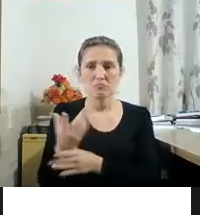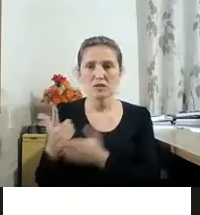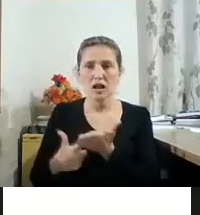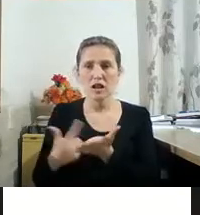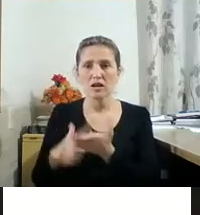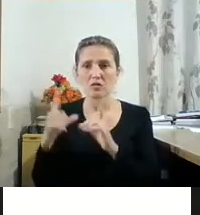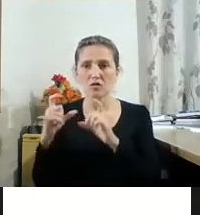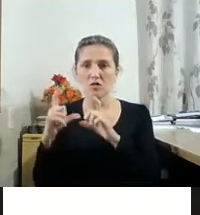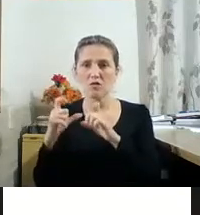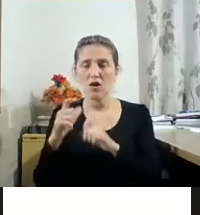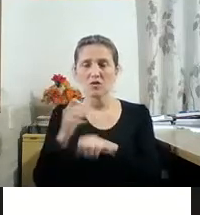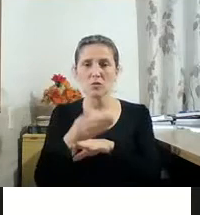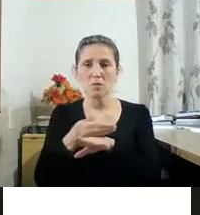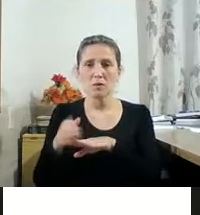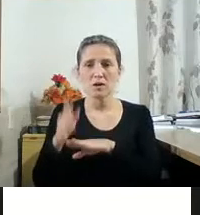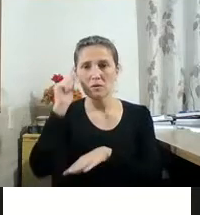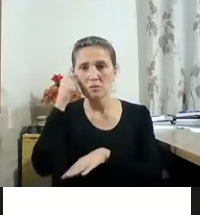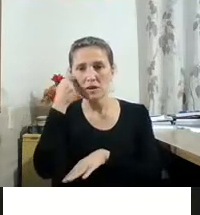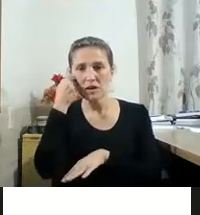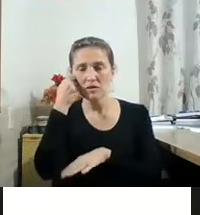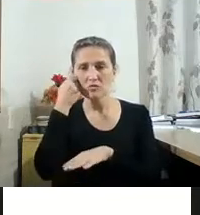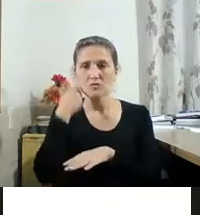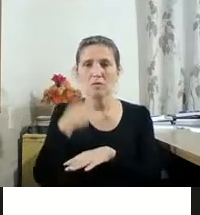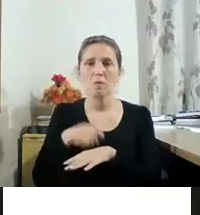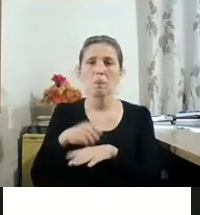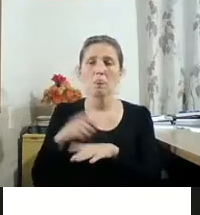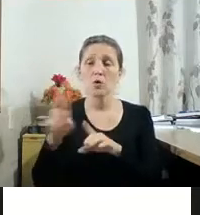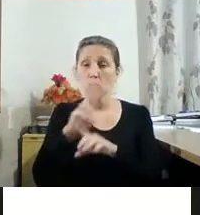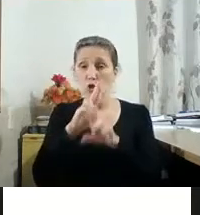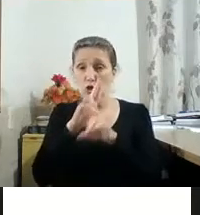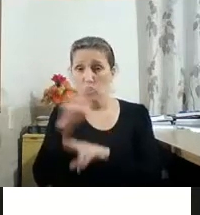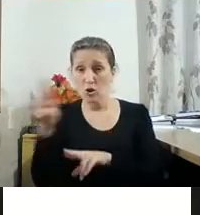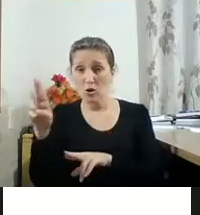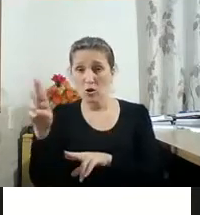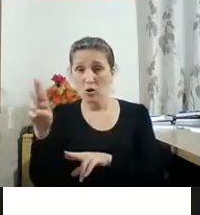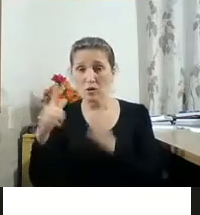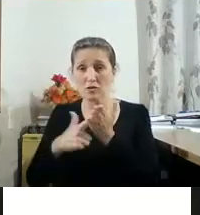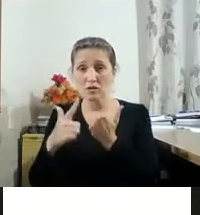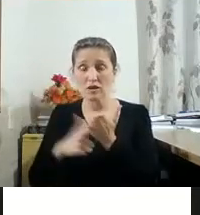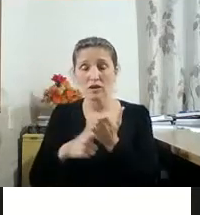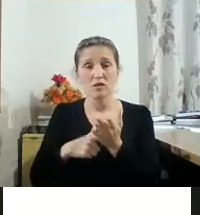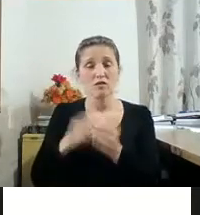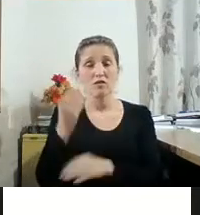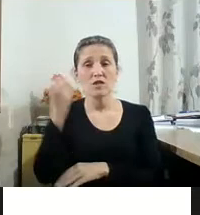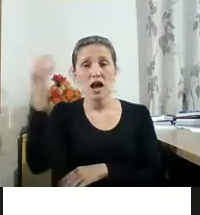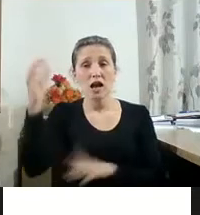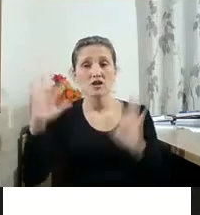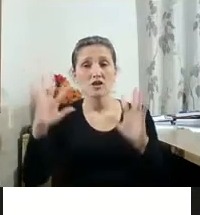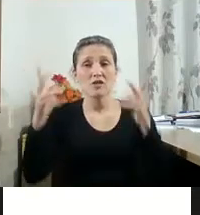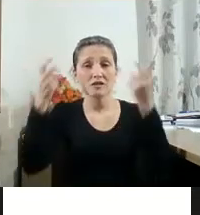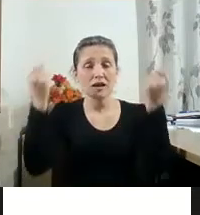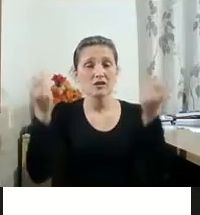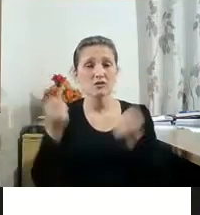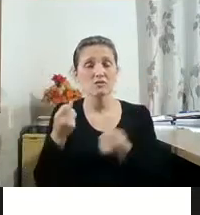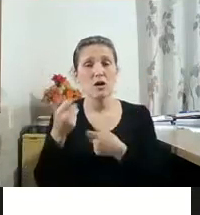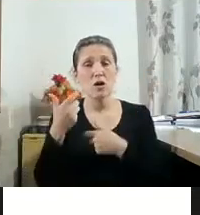preto e branco, trilingue, intitulado Viagem pelo Fantástico, da editora Cosmos. Numa linguagem que